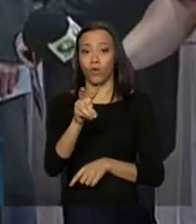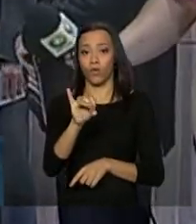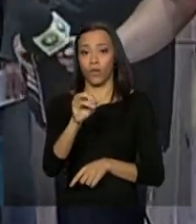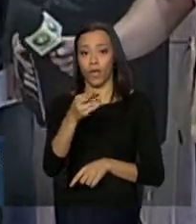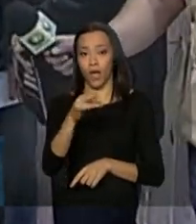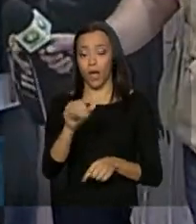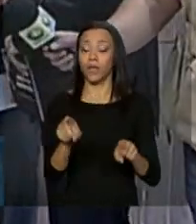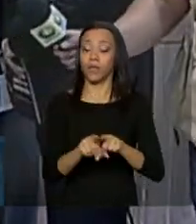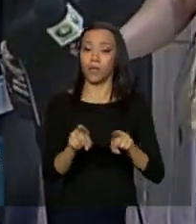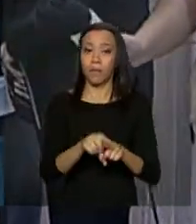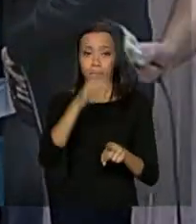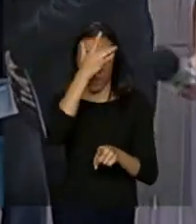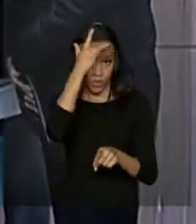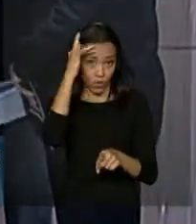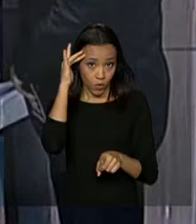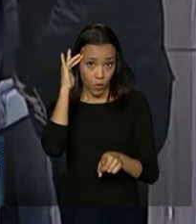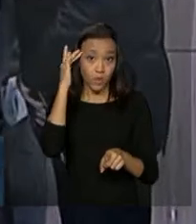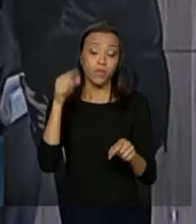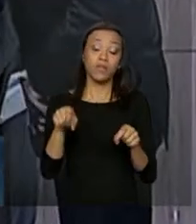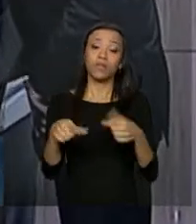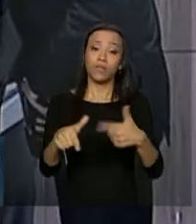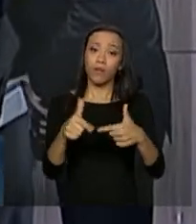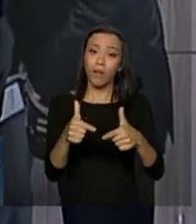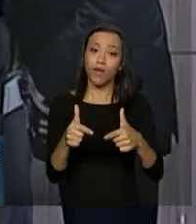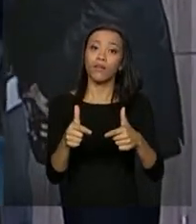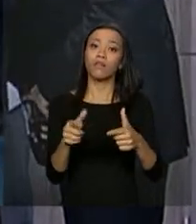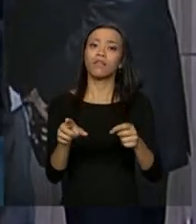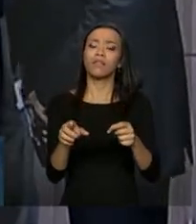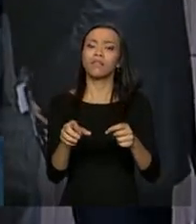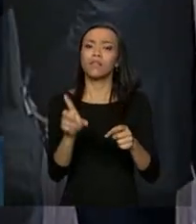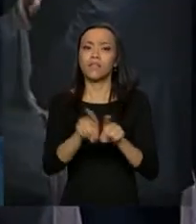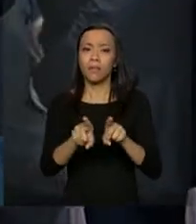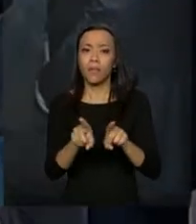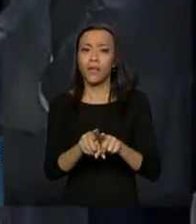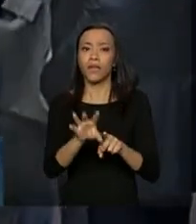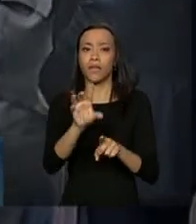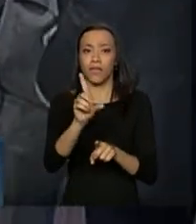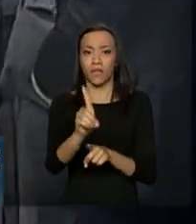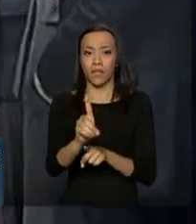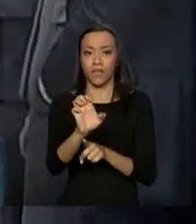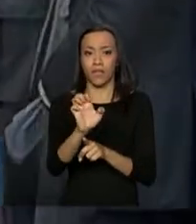-Geral da República e defensores públicos da União.